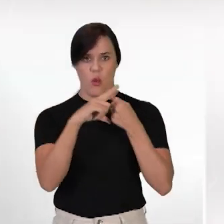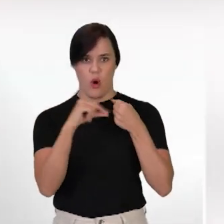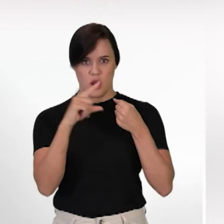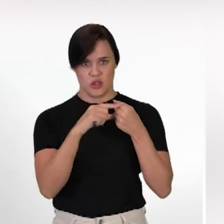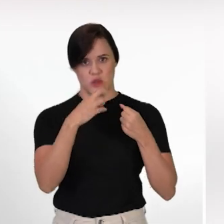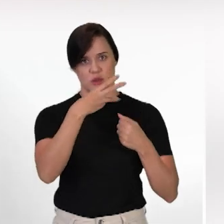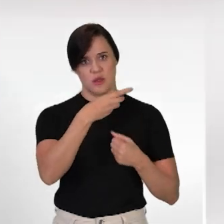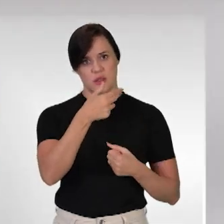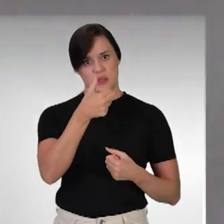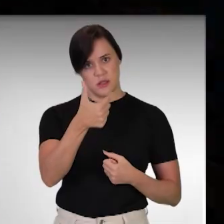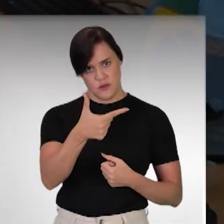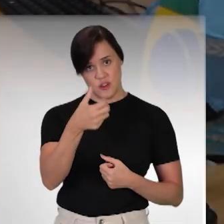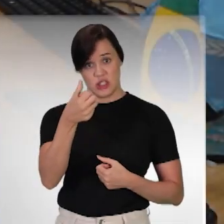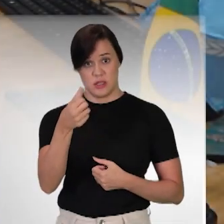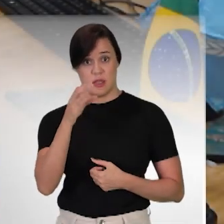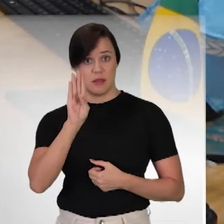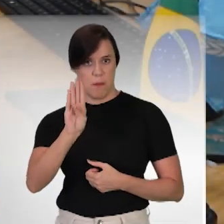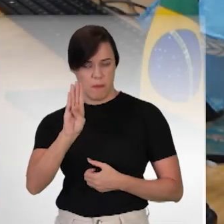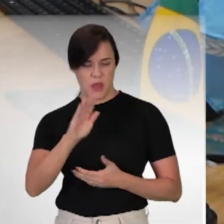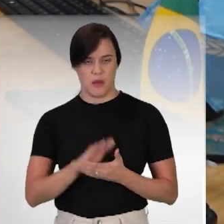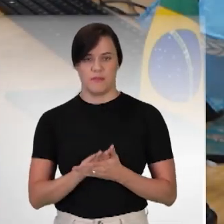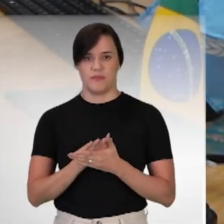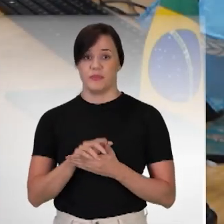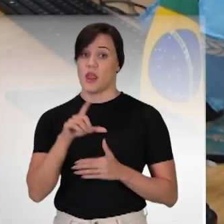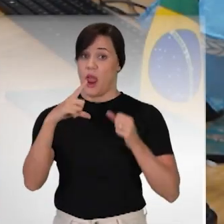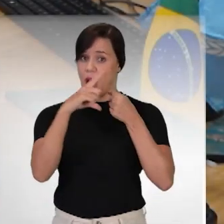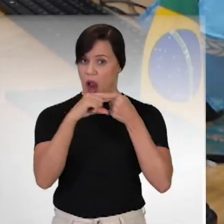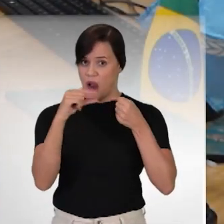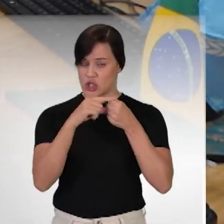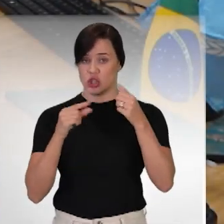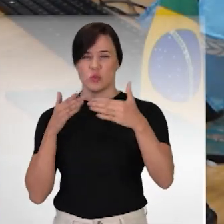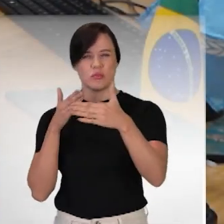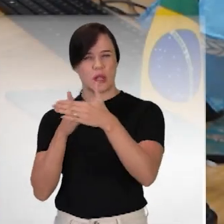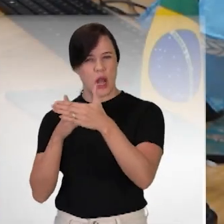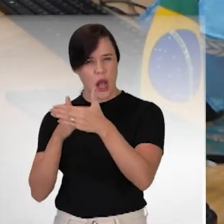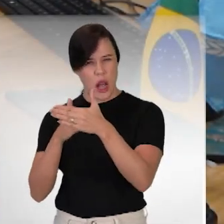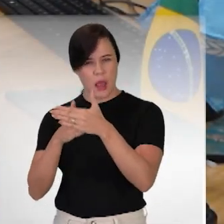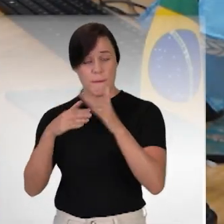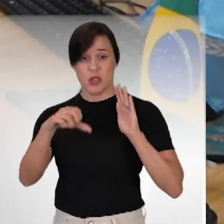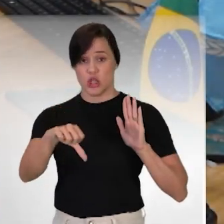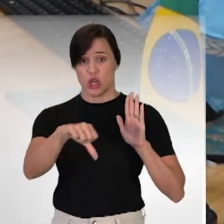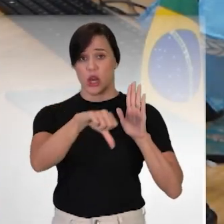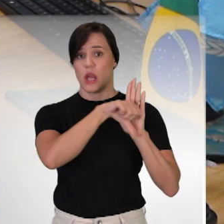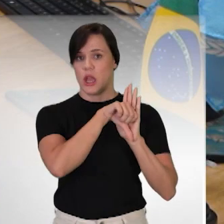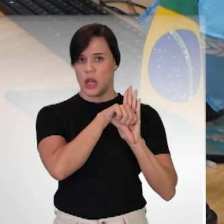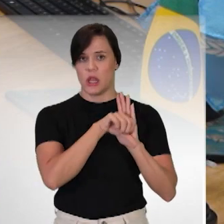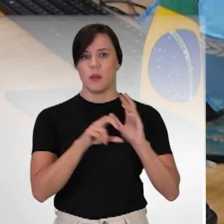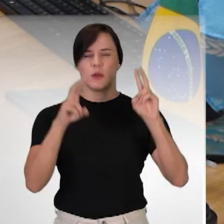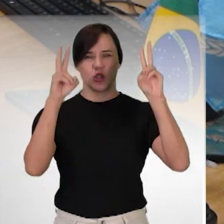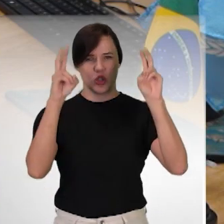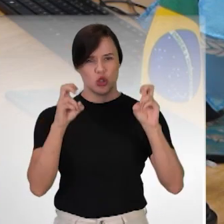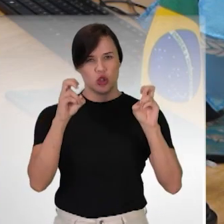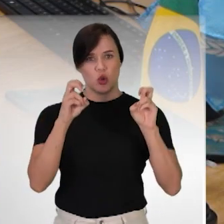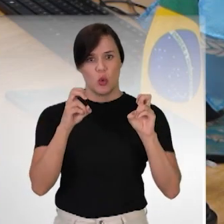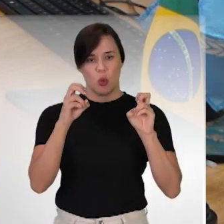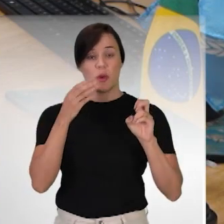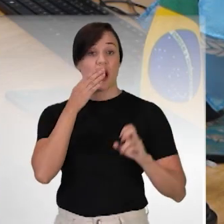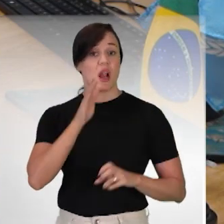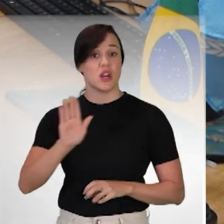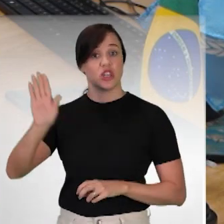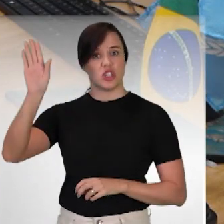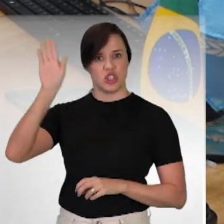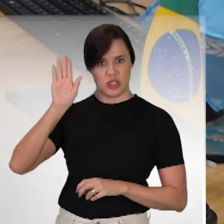326-B. O artigo limita o crime em relação àquelas que são